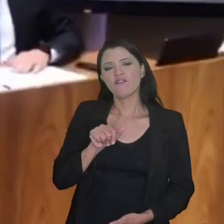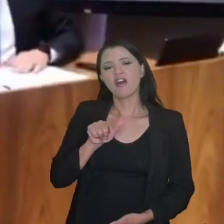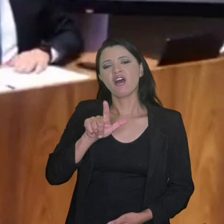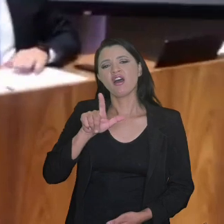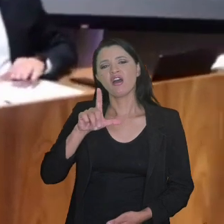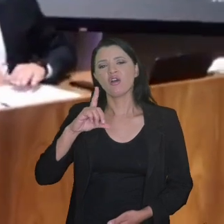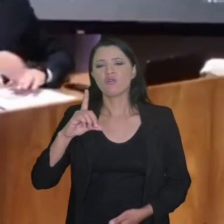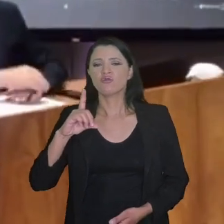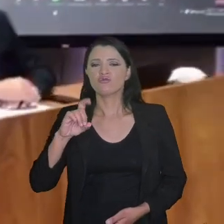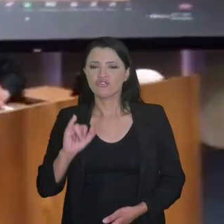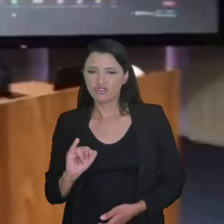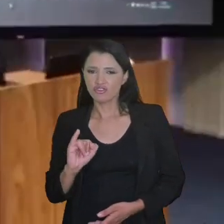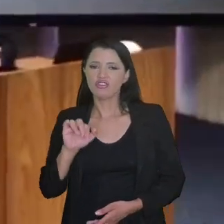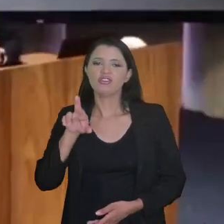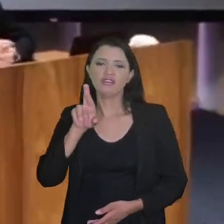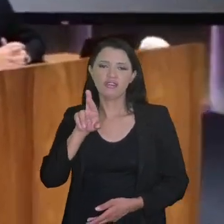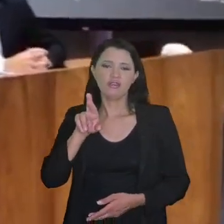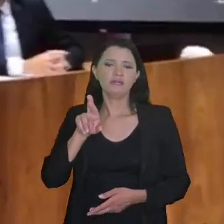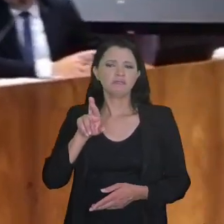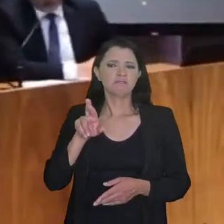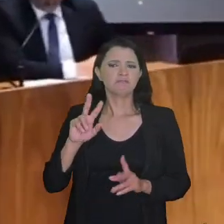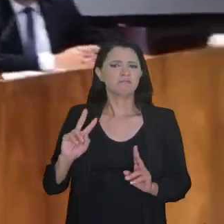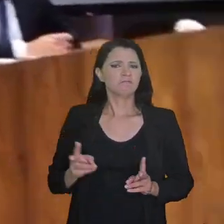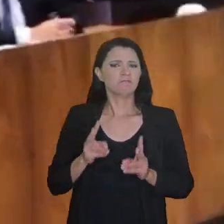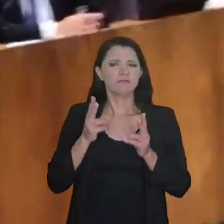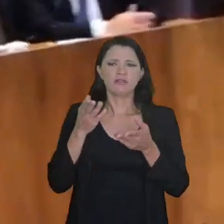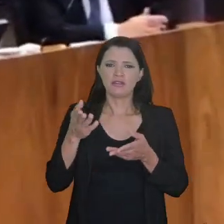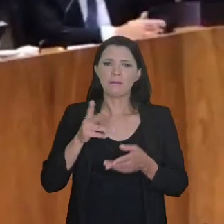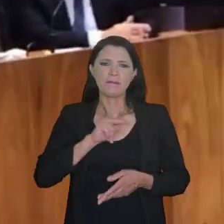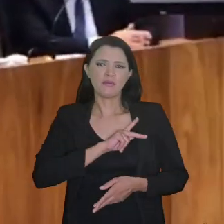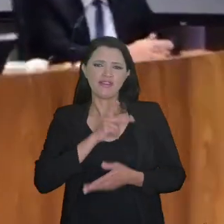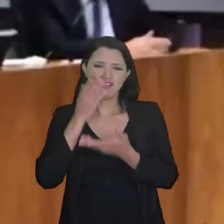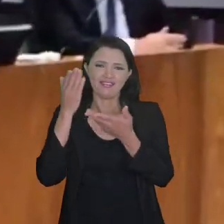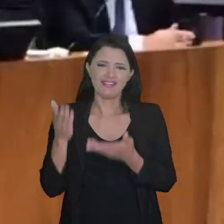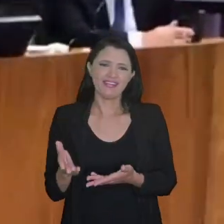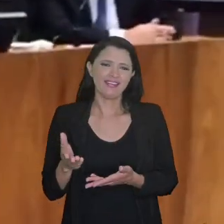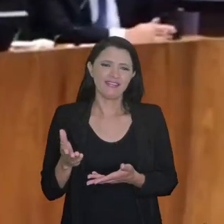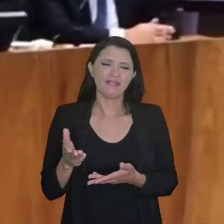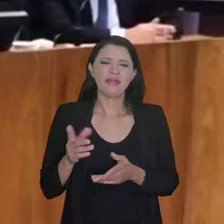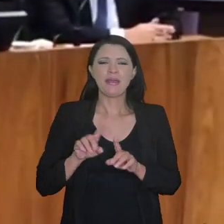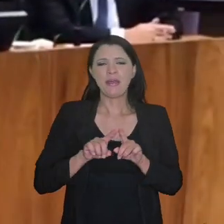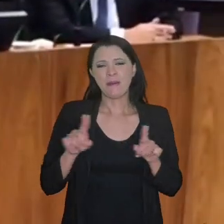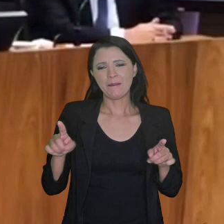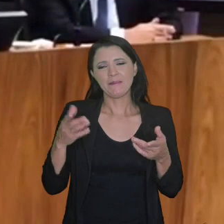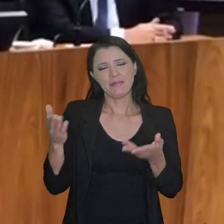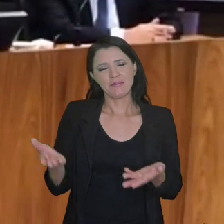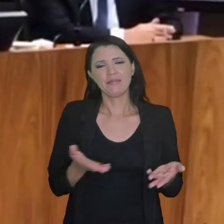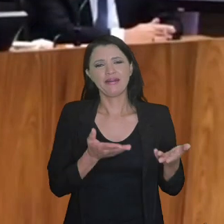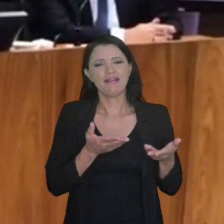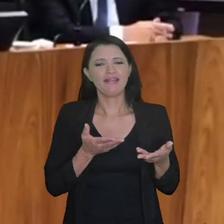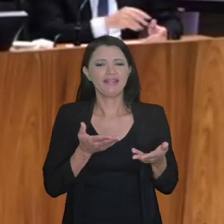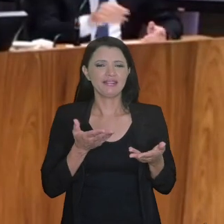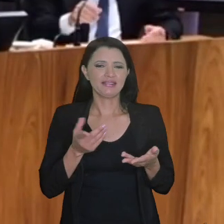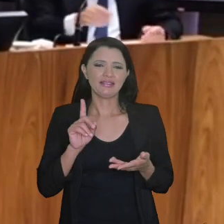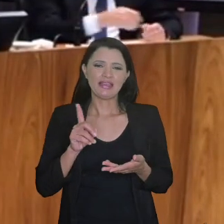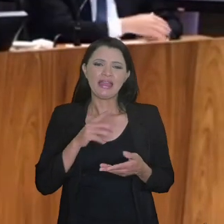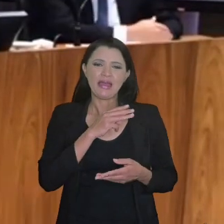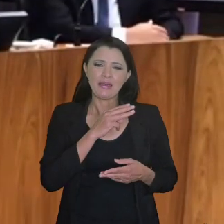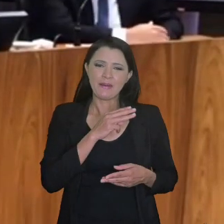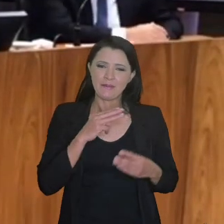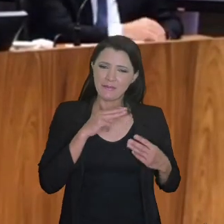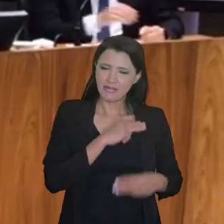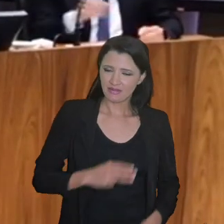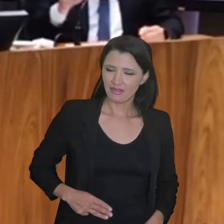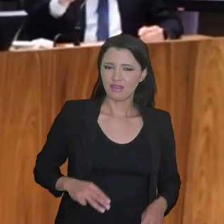direto amigo doutor Valdir Simão, que mencionei aqui a maior virtude do doutor Valdir Simão, que é a ser palmeirense. Mas o doutor Valdir